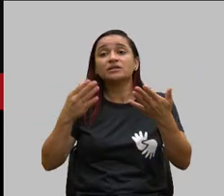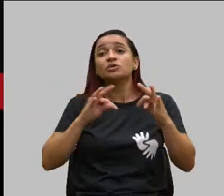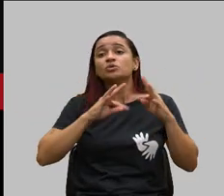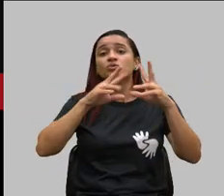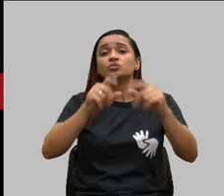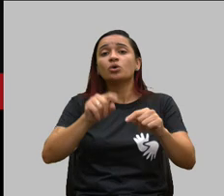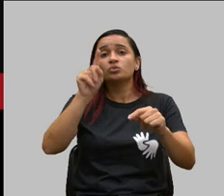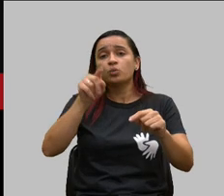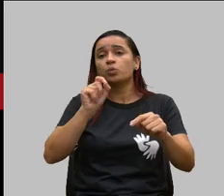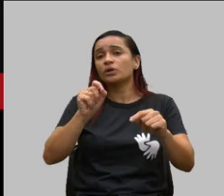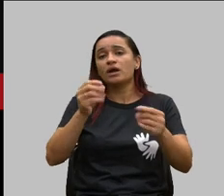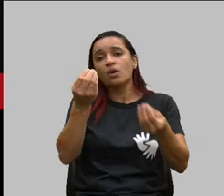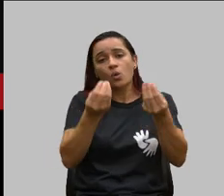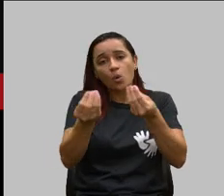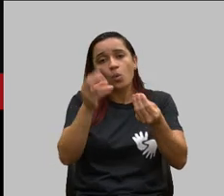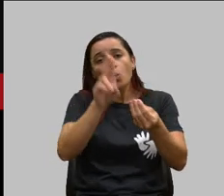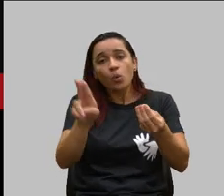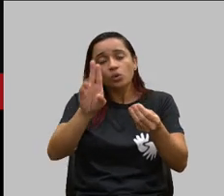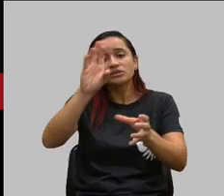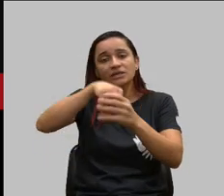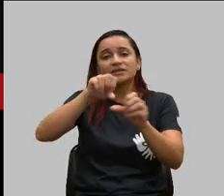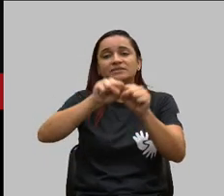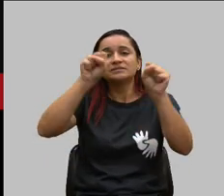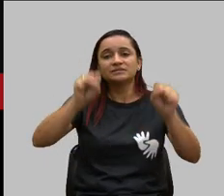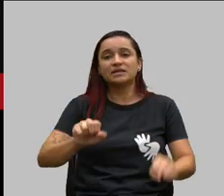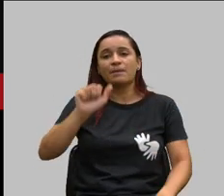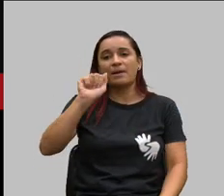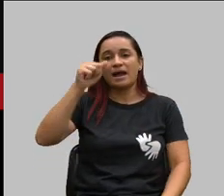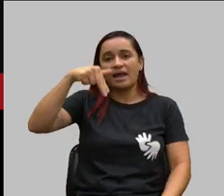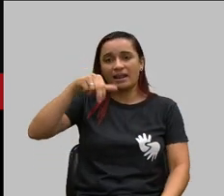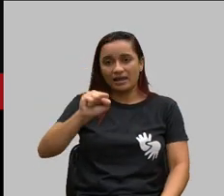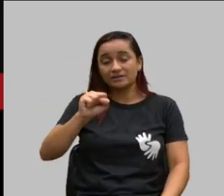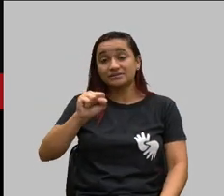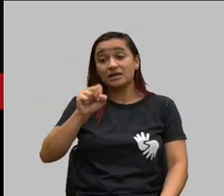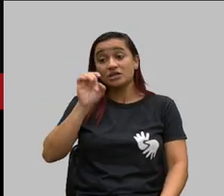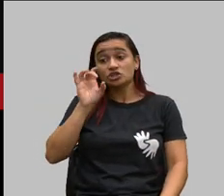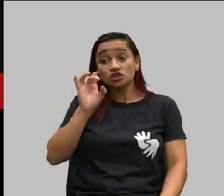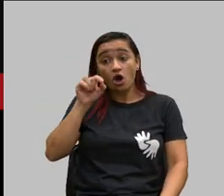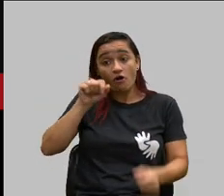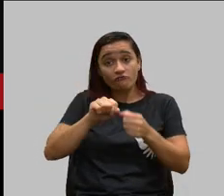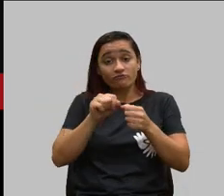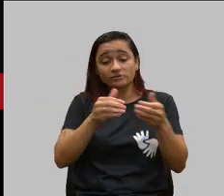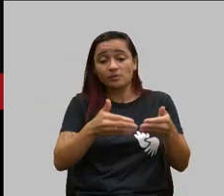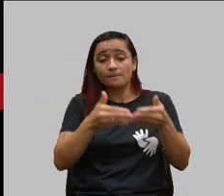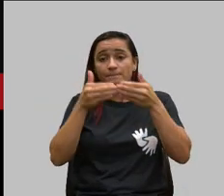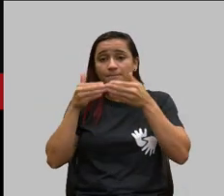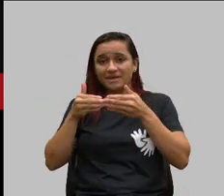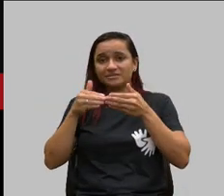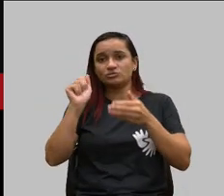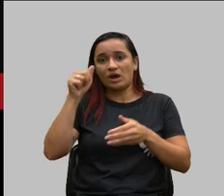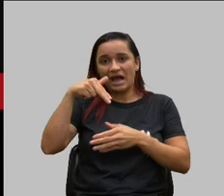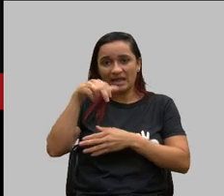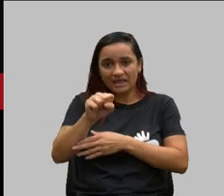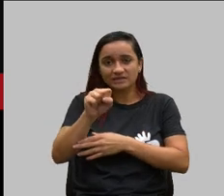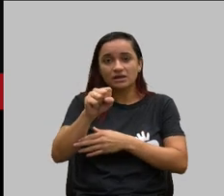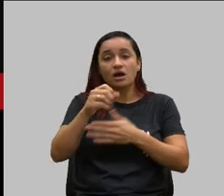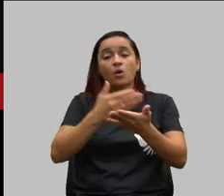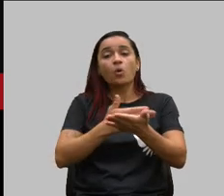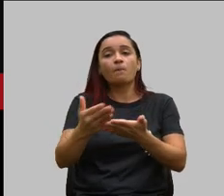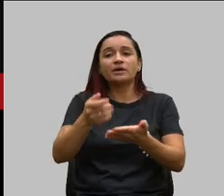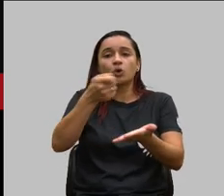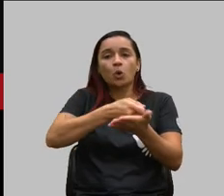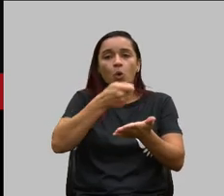sistema da ANS como se a ANS você só faz o pedido e a ANS passasse a cobrar da